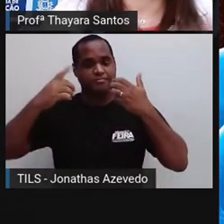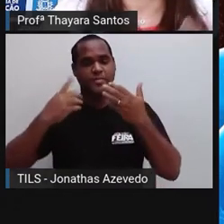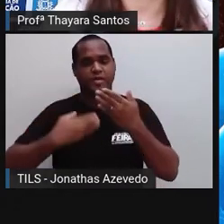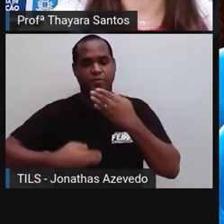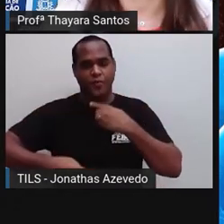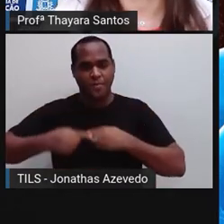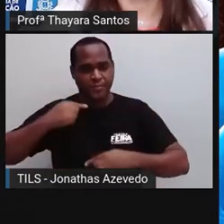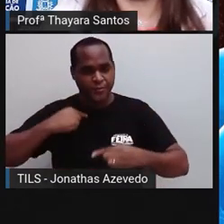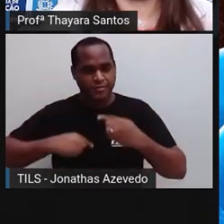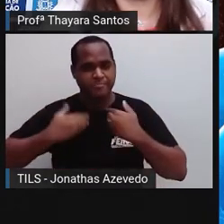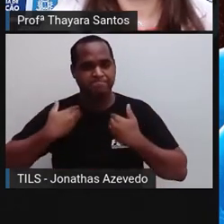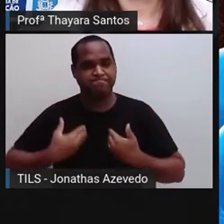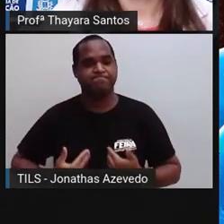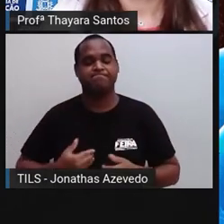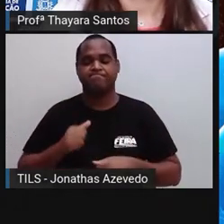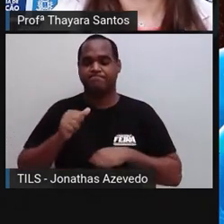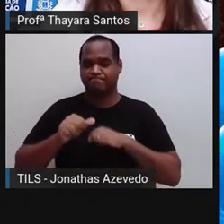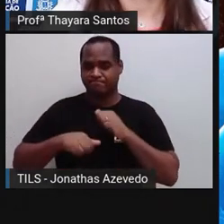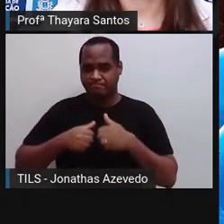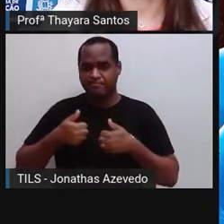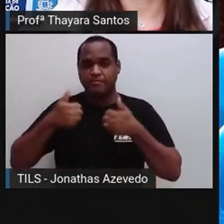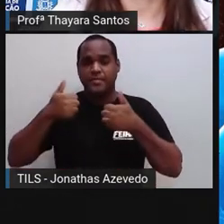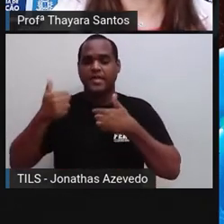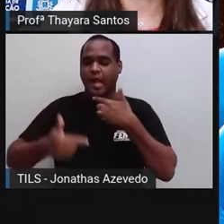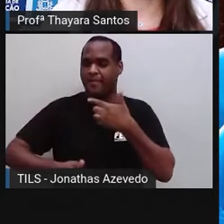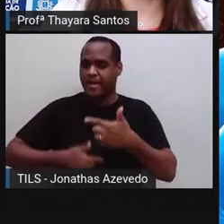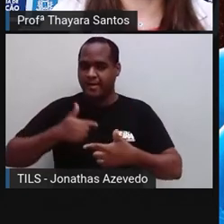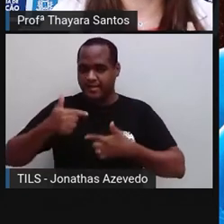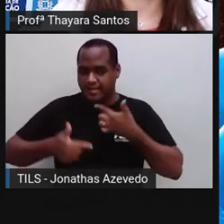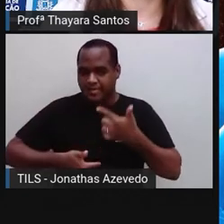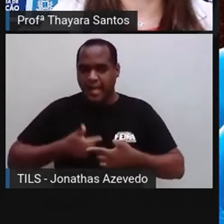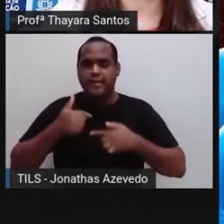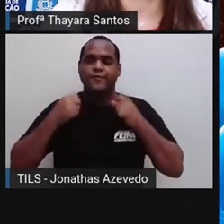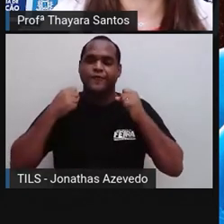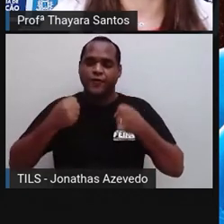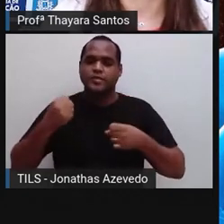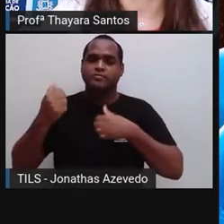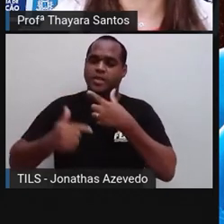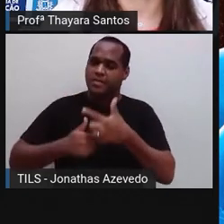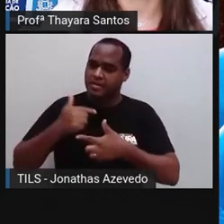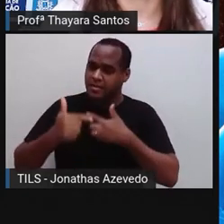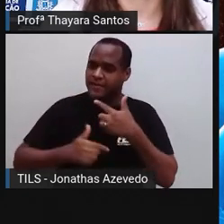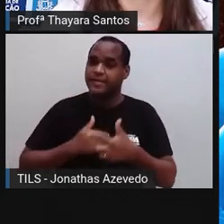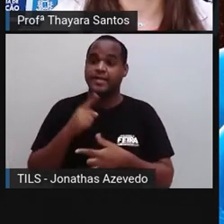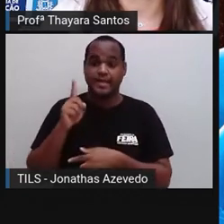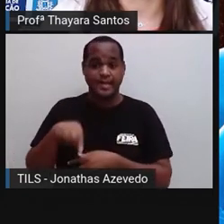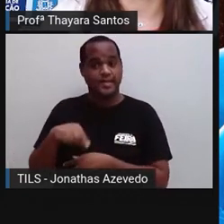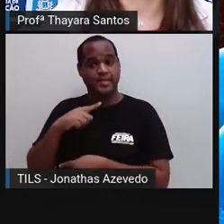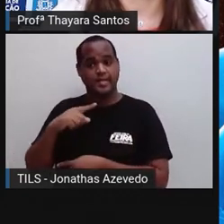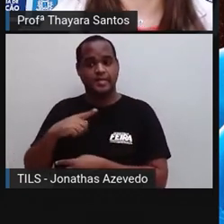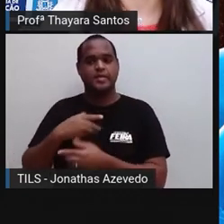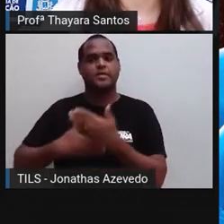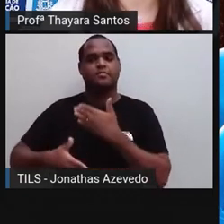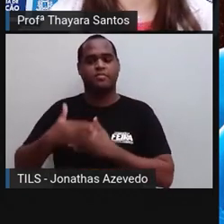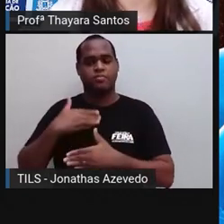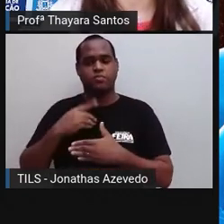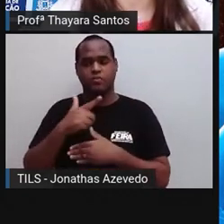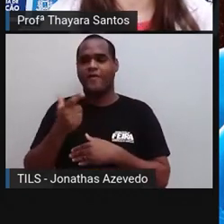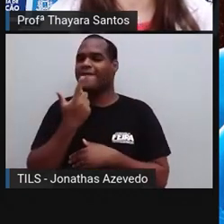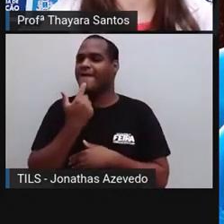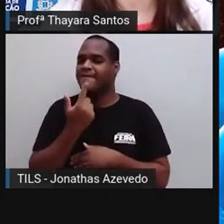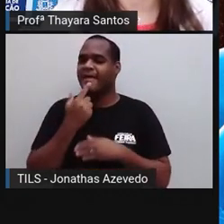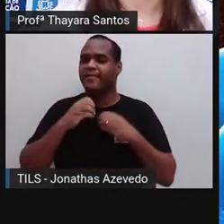o funcionamento do nosso corpo. E, além disso, essa glândula também é capaz de secretar um outro